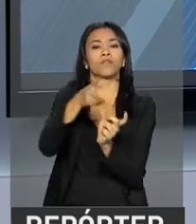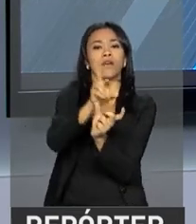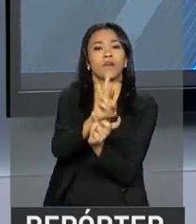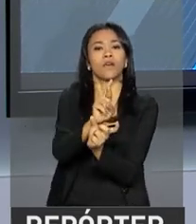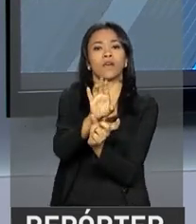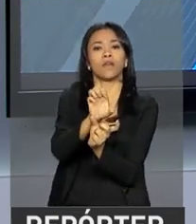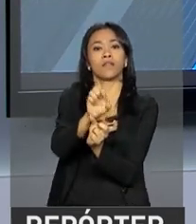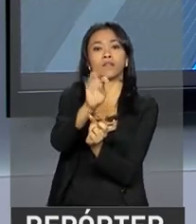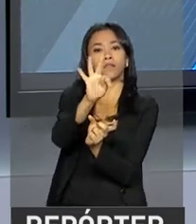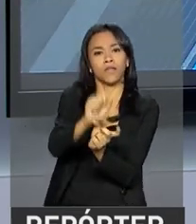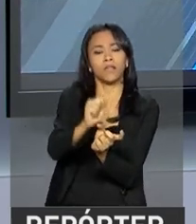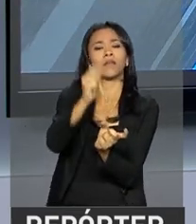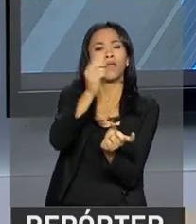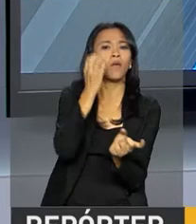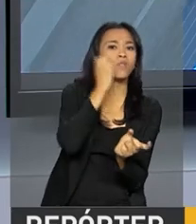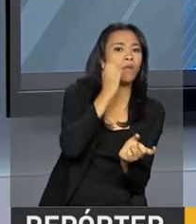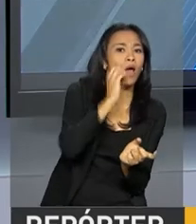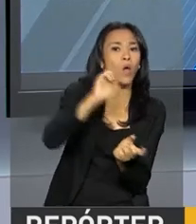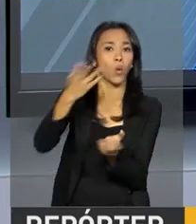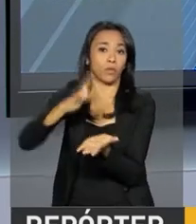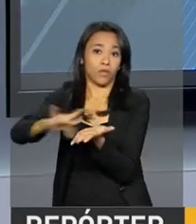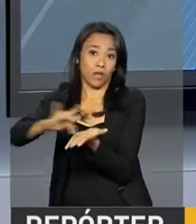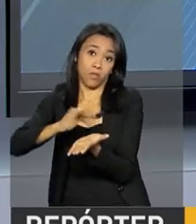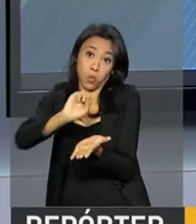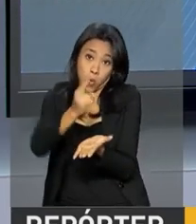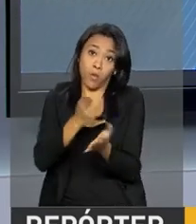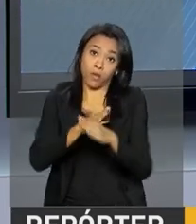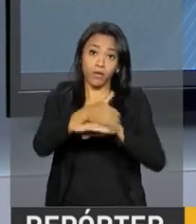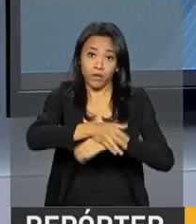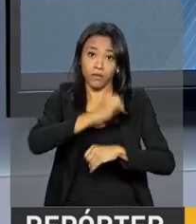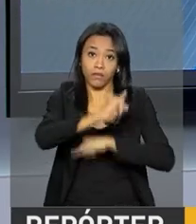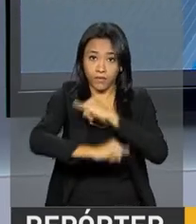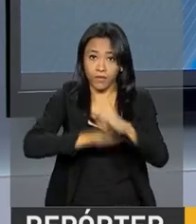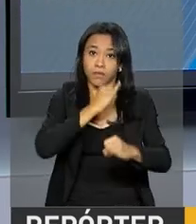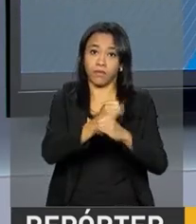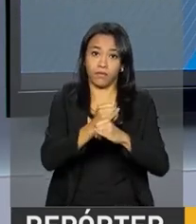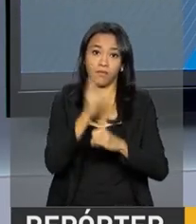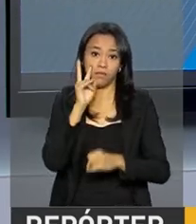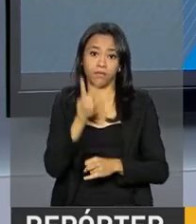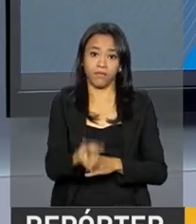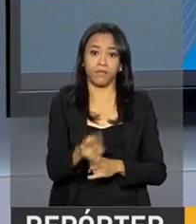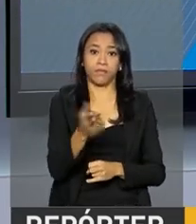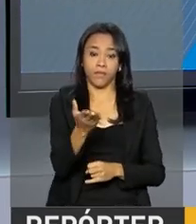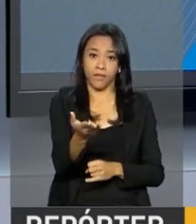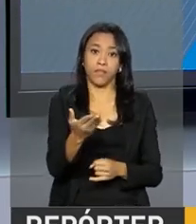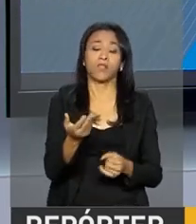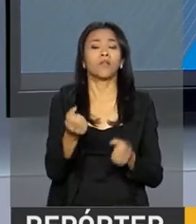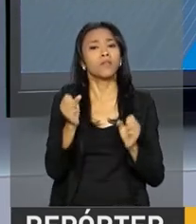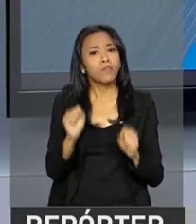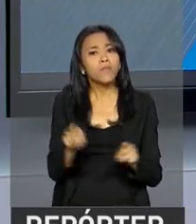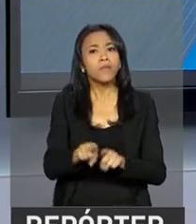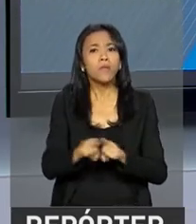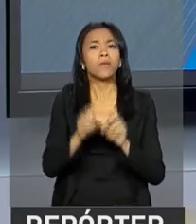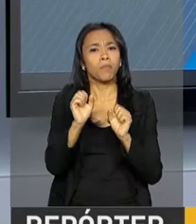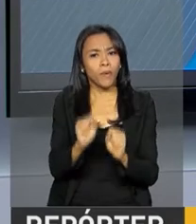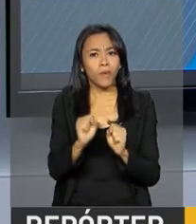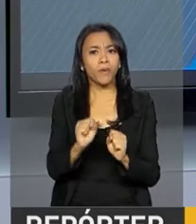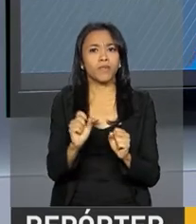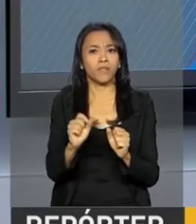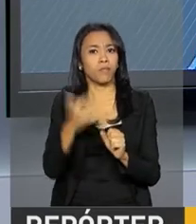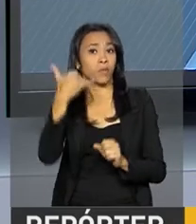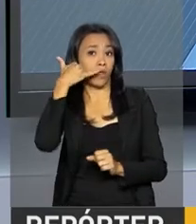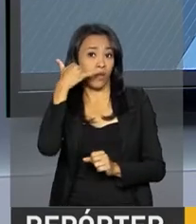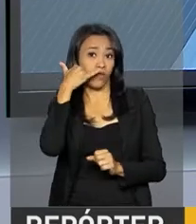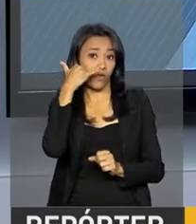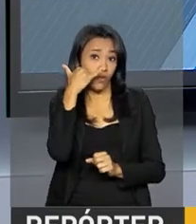para celular e tablet ou acessar a página da Receita na internet. A consulta também pode ser feita pelo